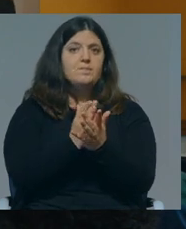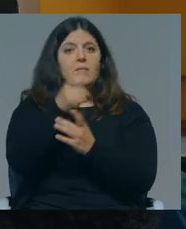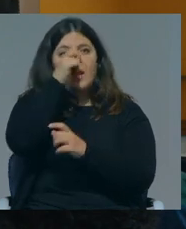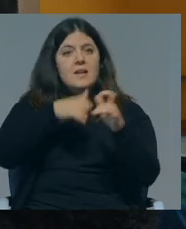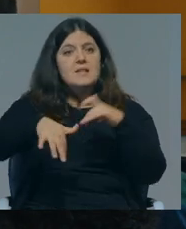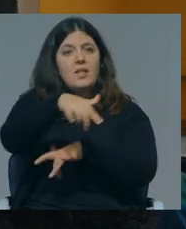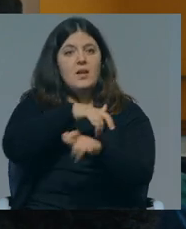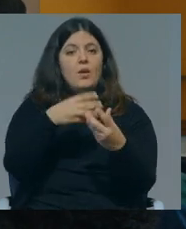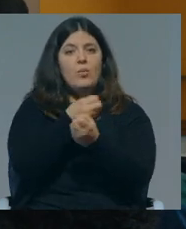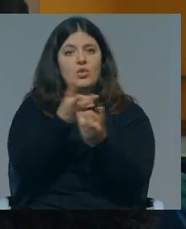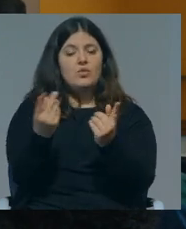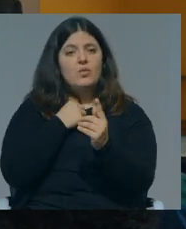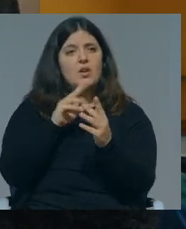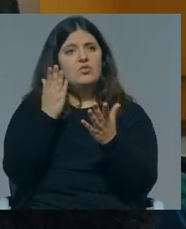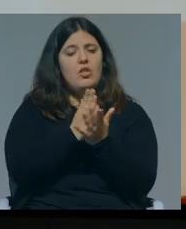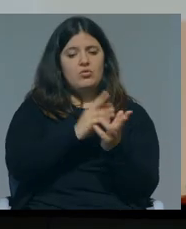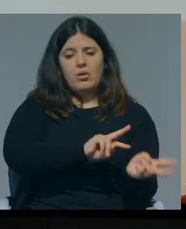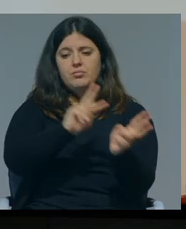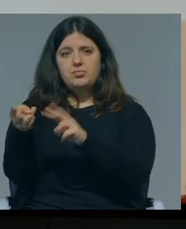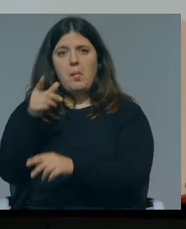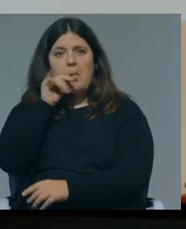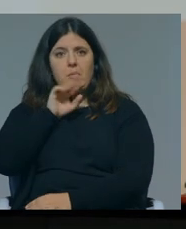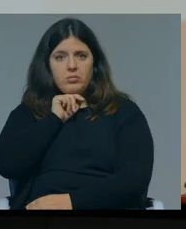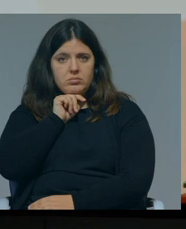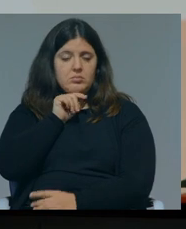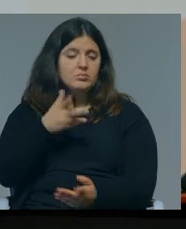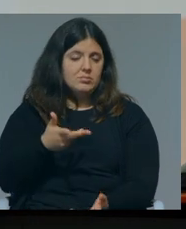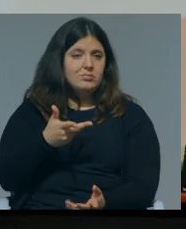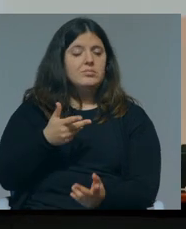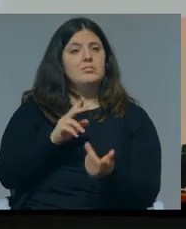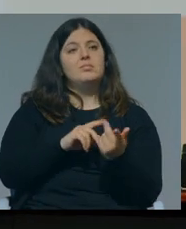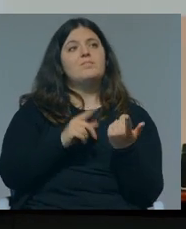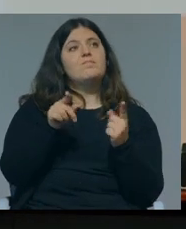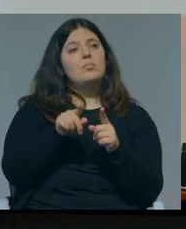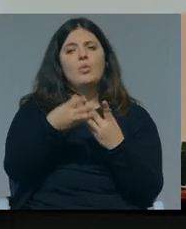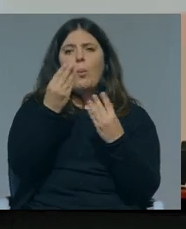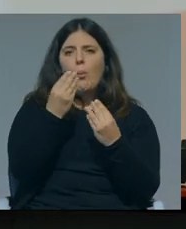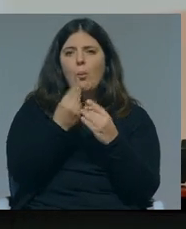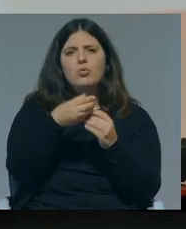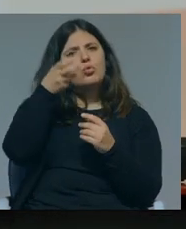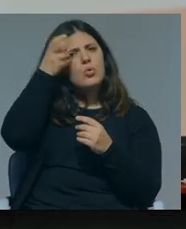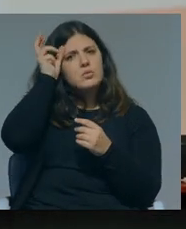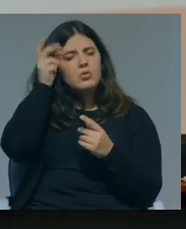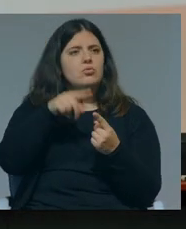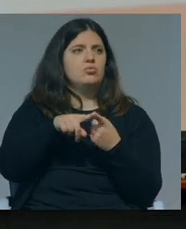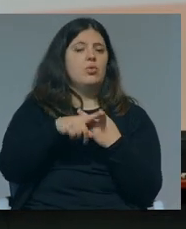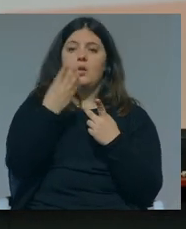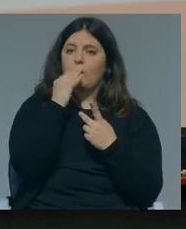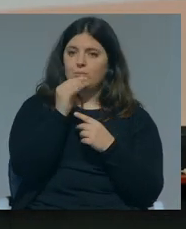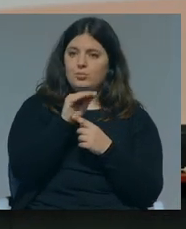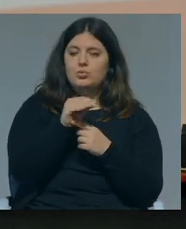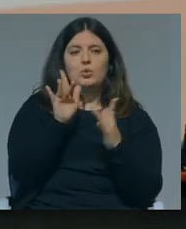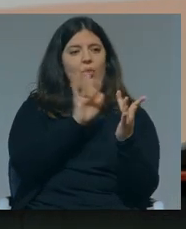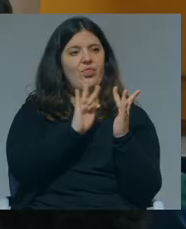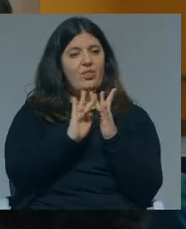cidadania muitas vezes passa da escola para os pais a transmissão de muitos conceitos que os alunos